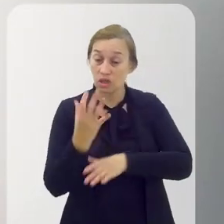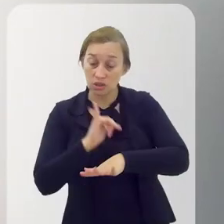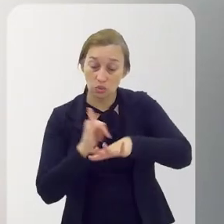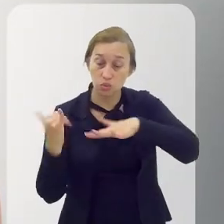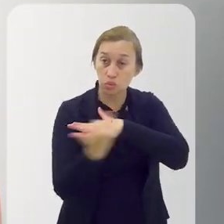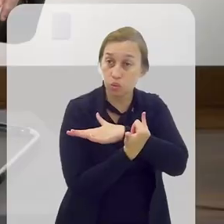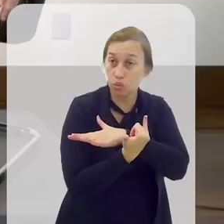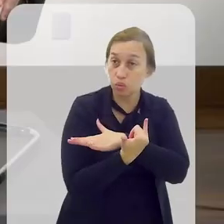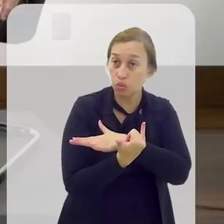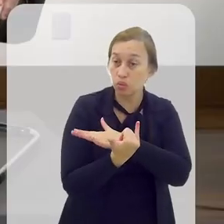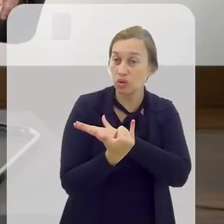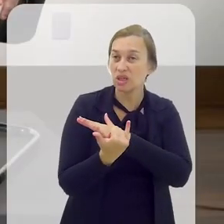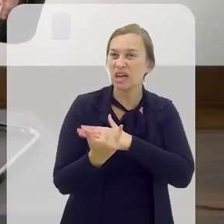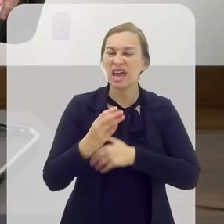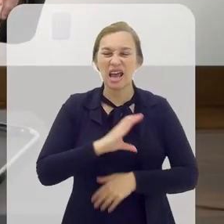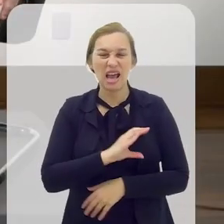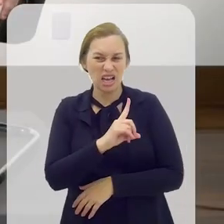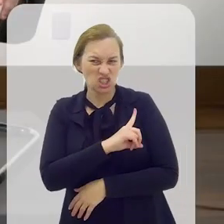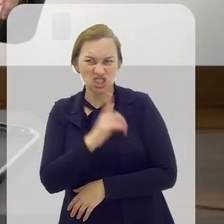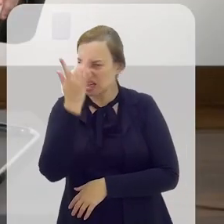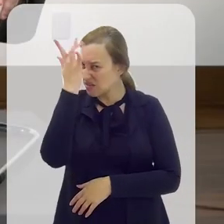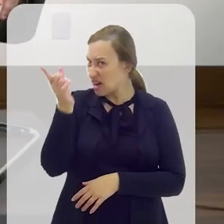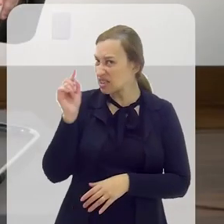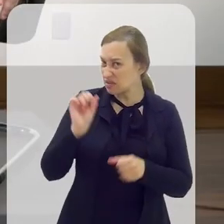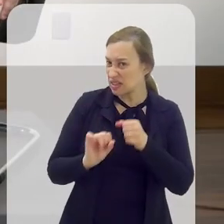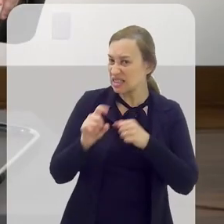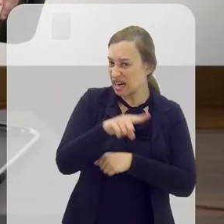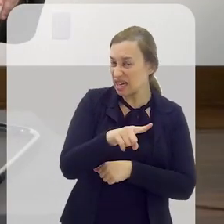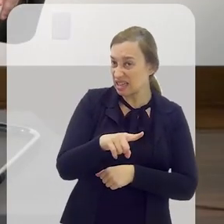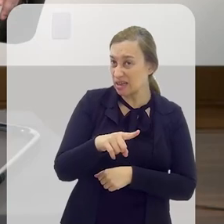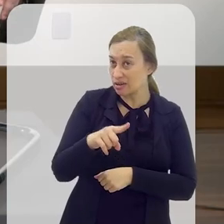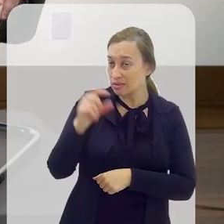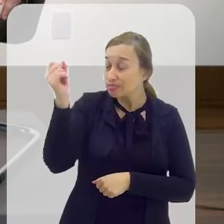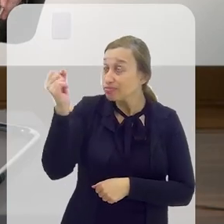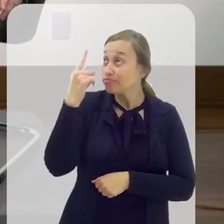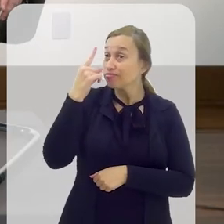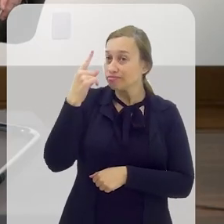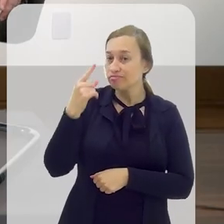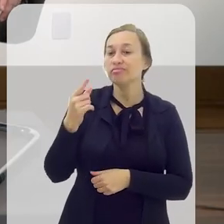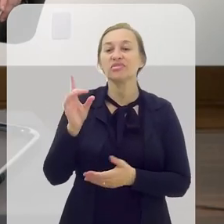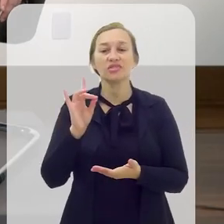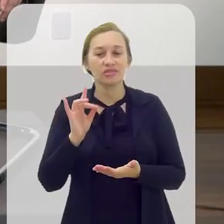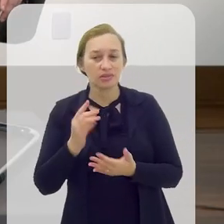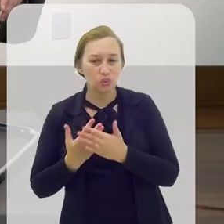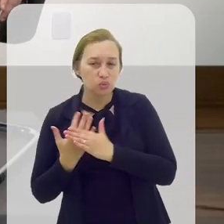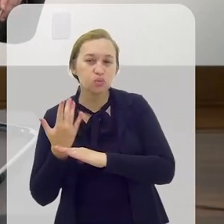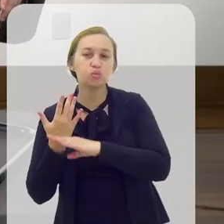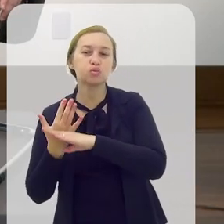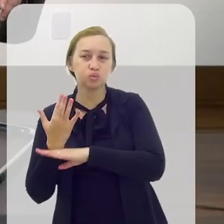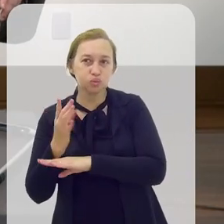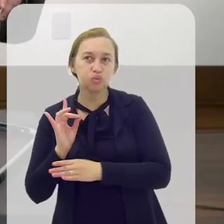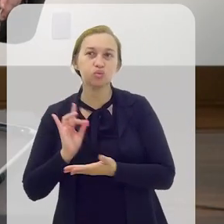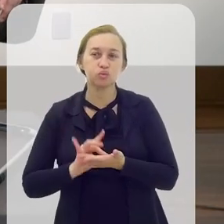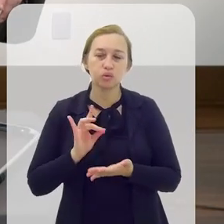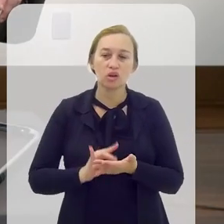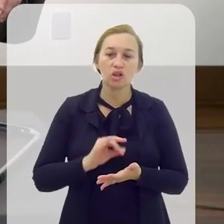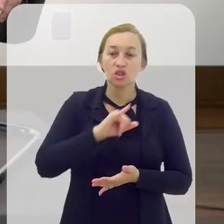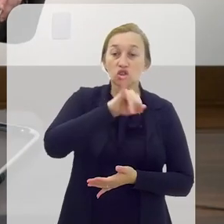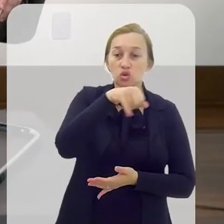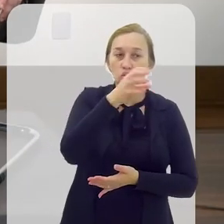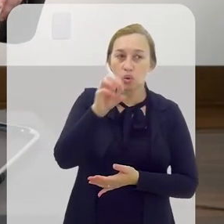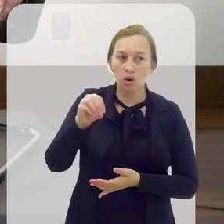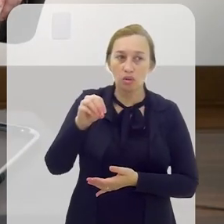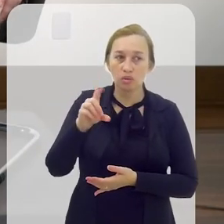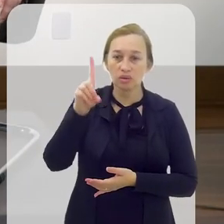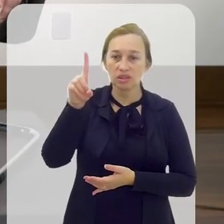enredos que a gente tem construído. E fazer isso em Caxês é fácil, porque Caxês respira isso. Muito demais. Eu acho que